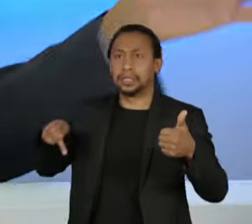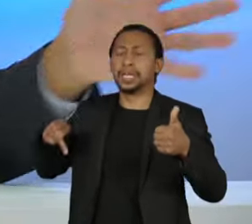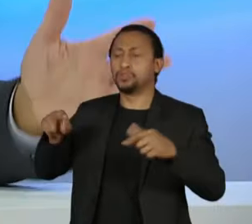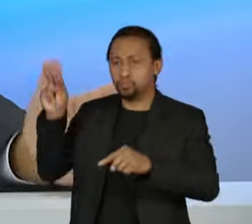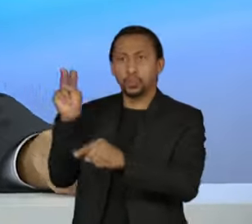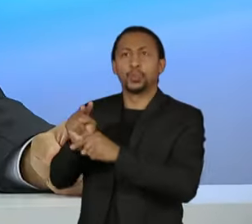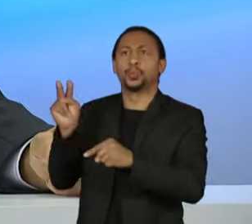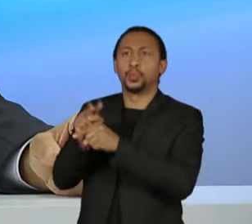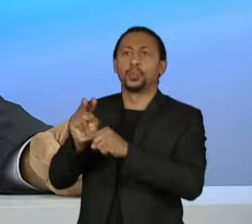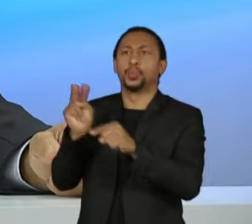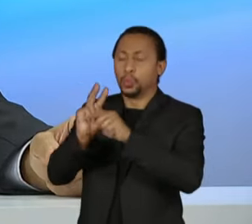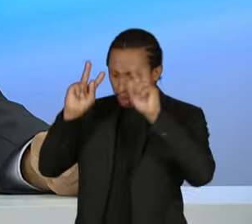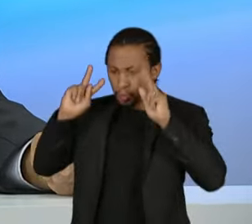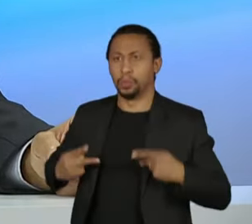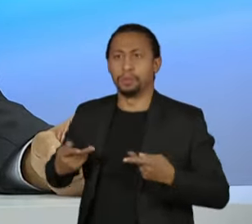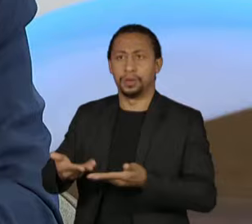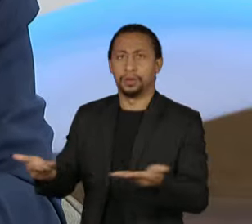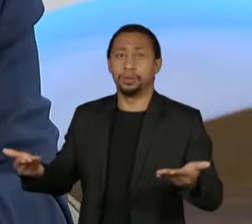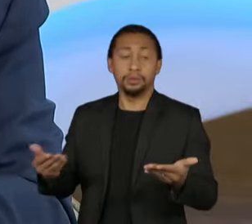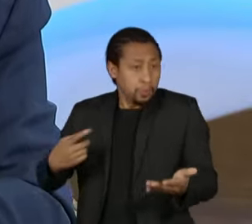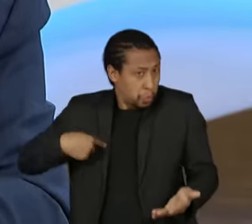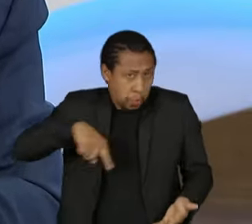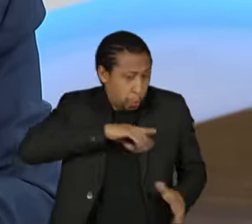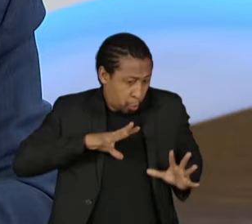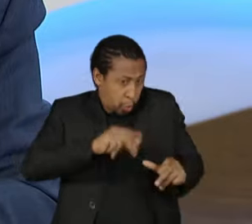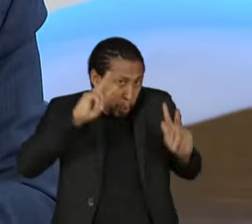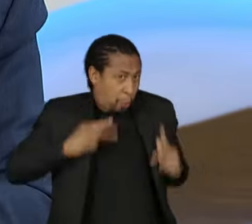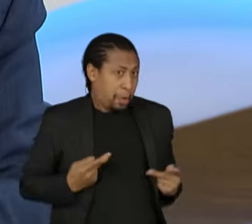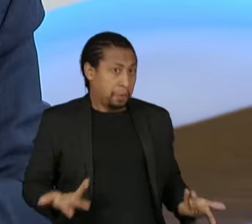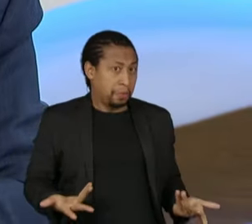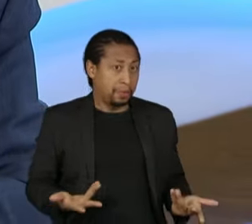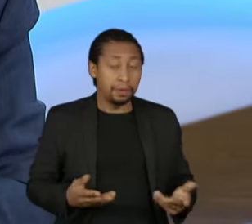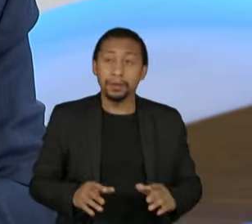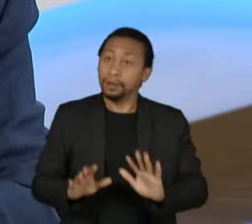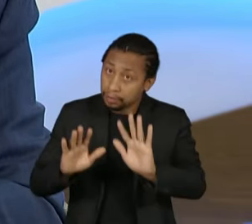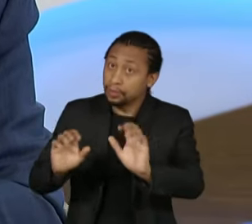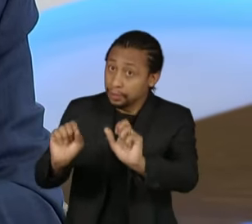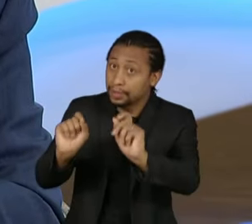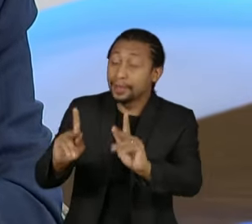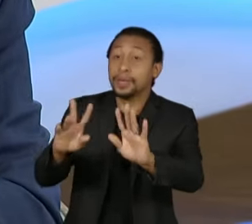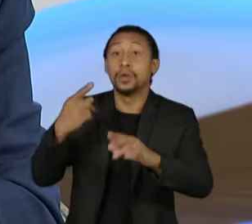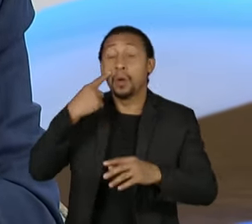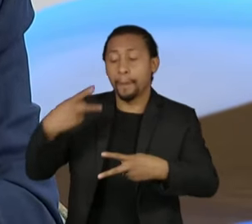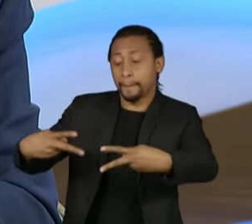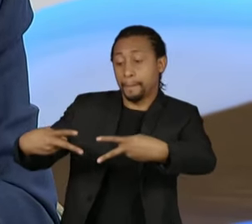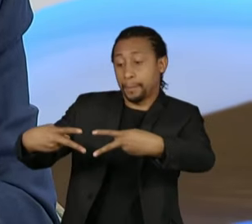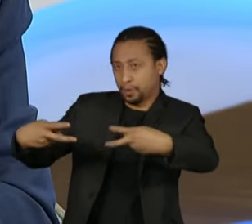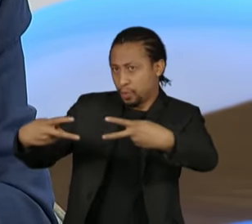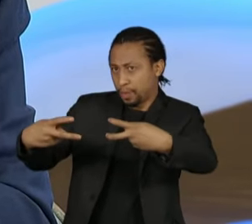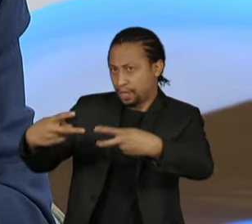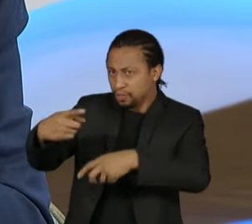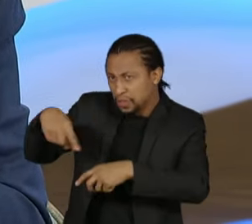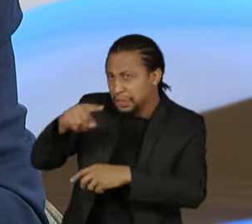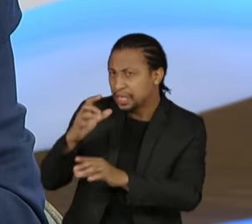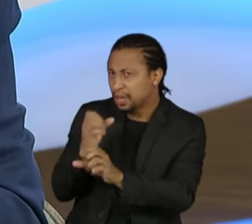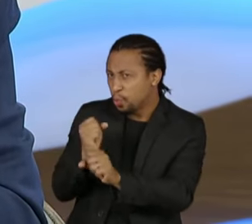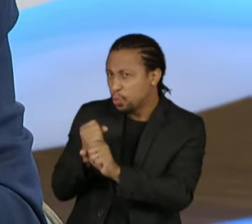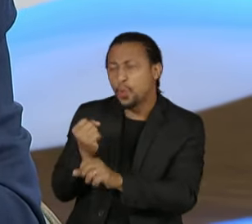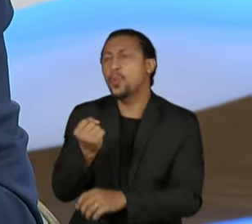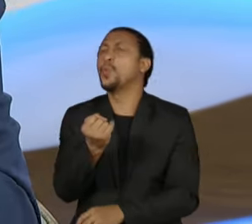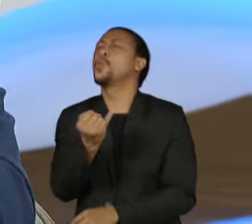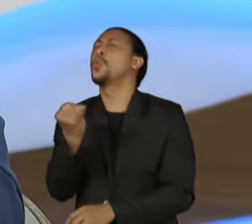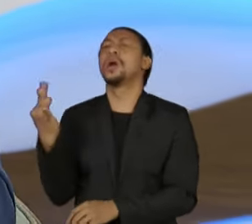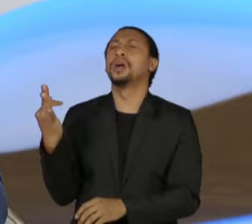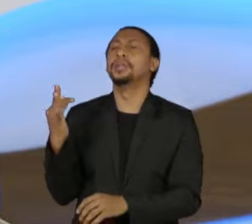ele pensa no ser humano primeiro, correto? Petrobras, alguém fez as contas de quanto a Petrobras teve de lucro?